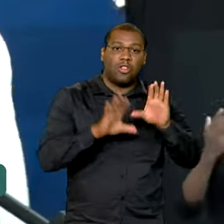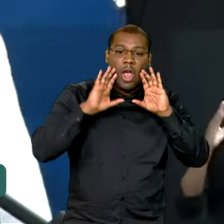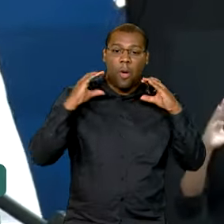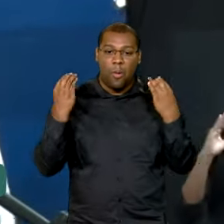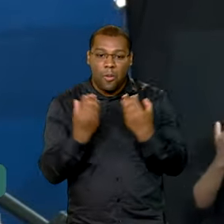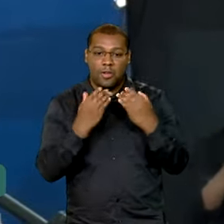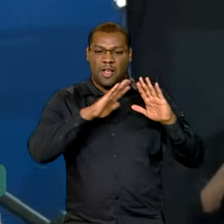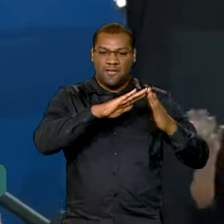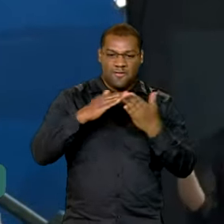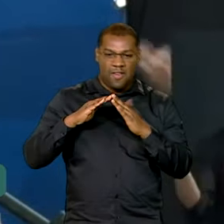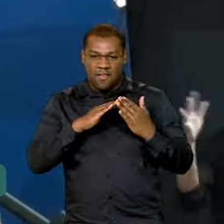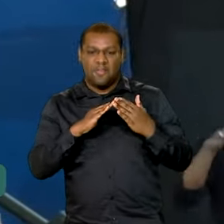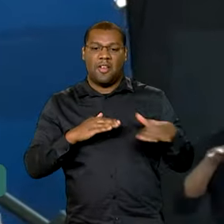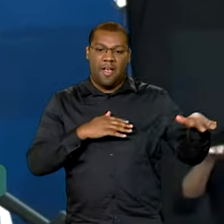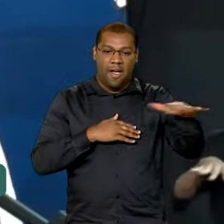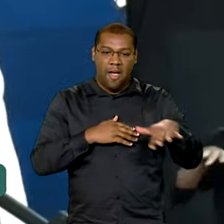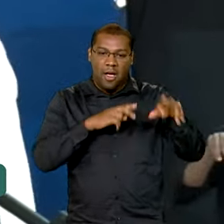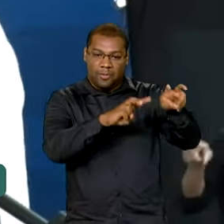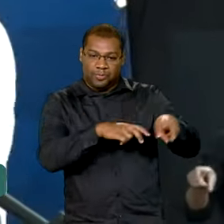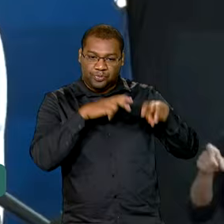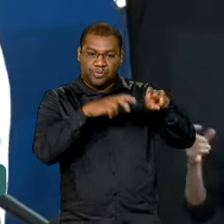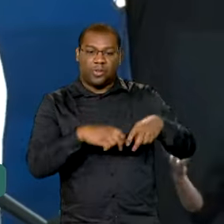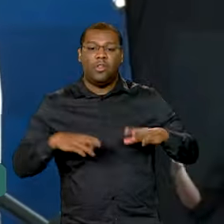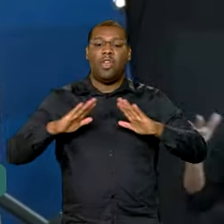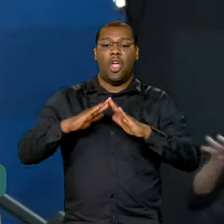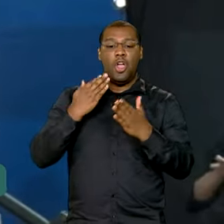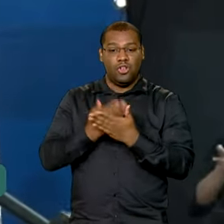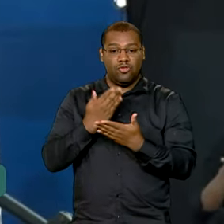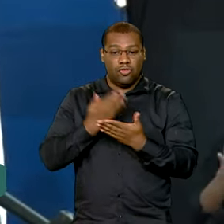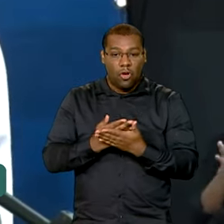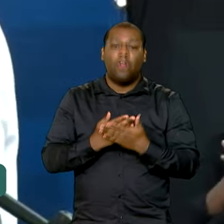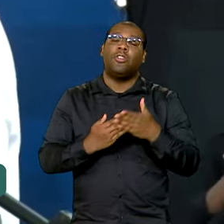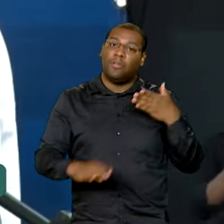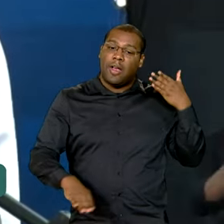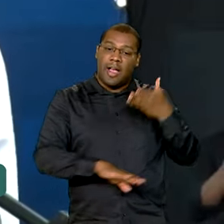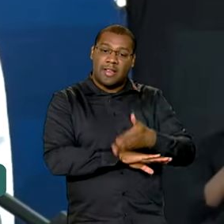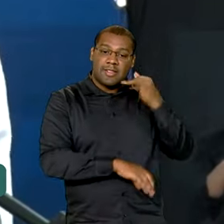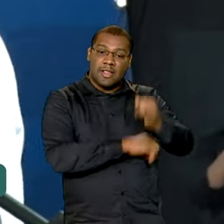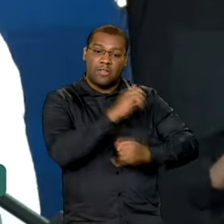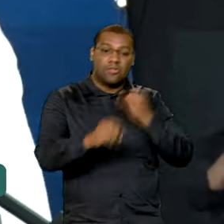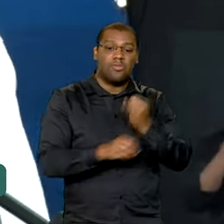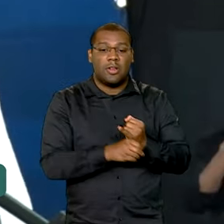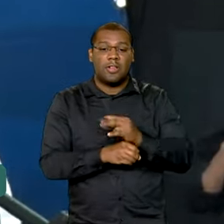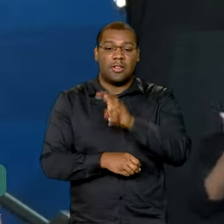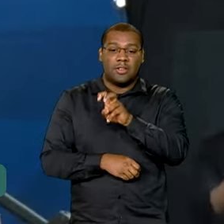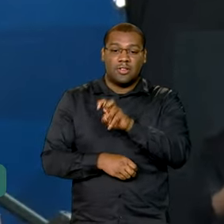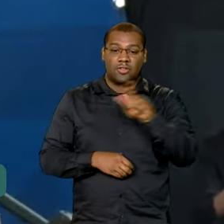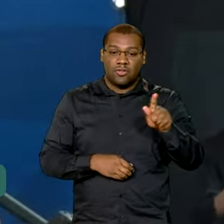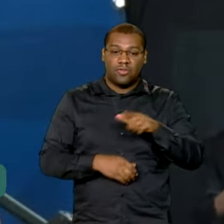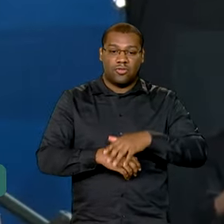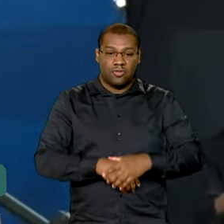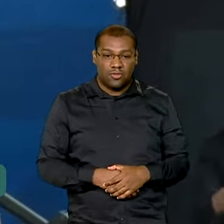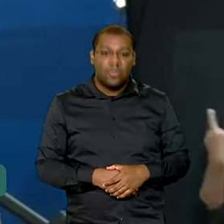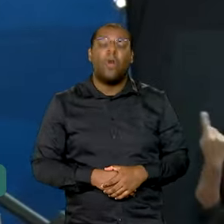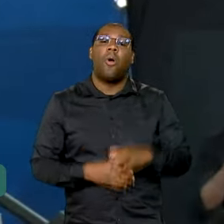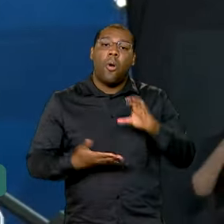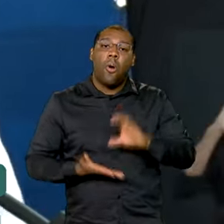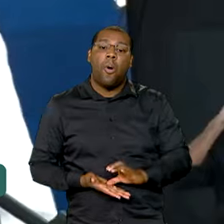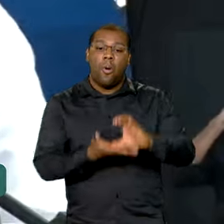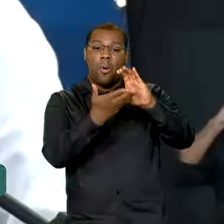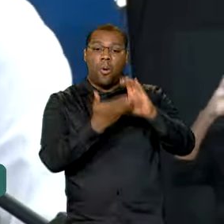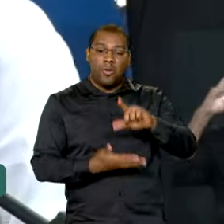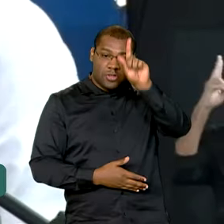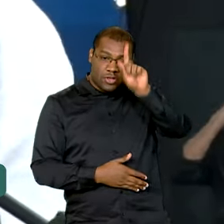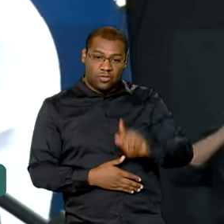áreas rurais, em conectividade às escolas, que nós priorizamos no nosso Conselho Gestor do Fust, para que esses